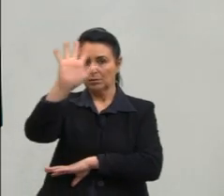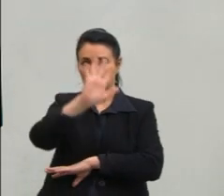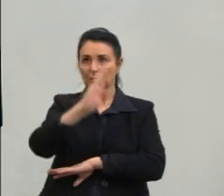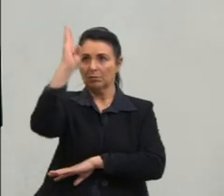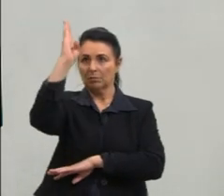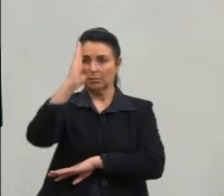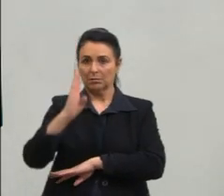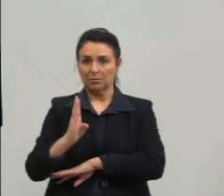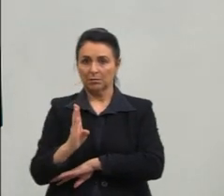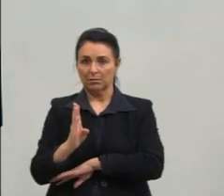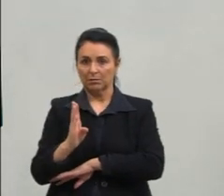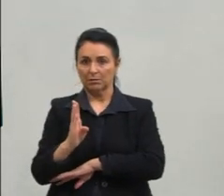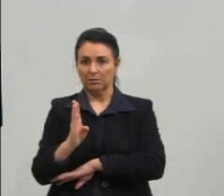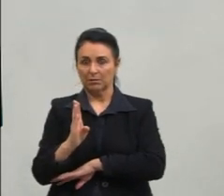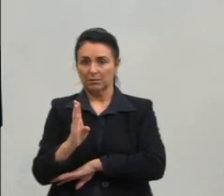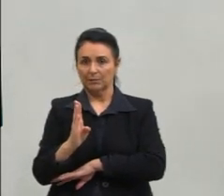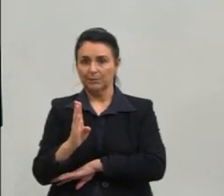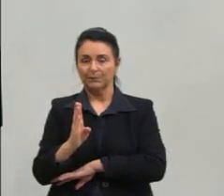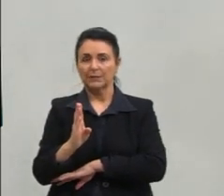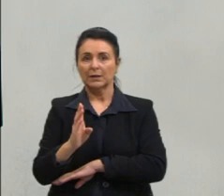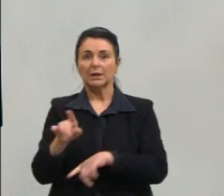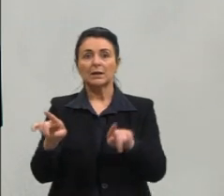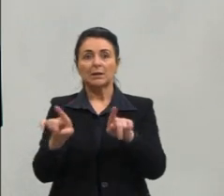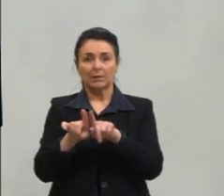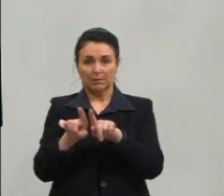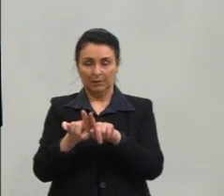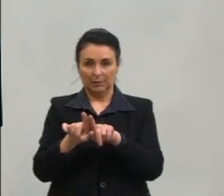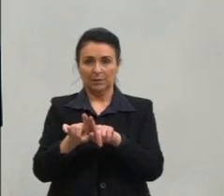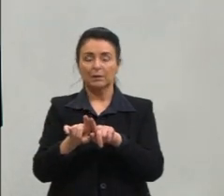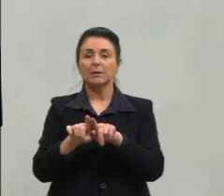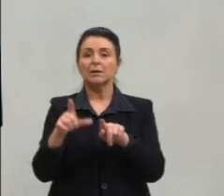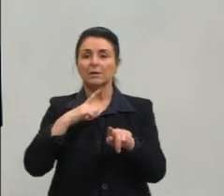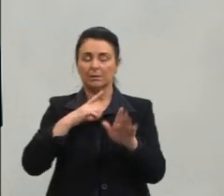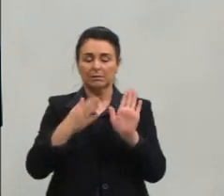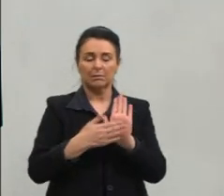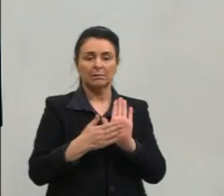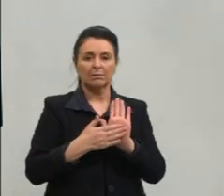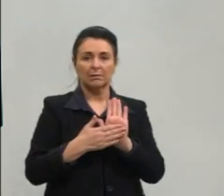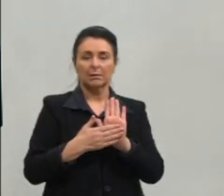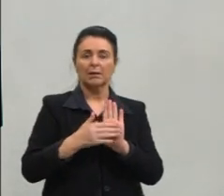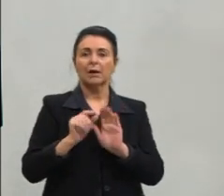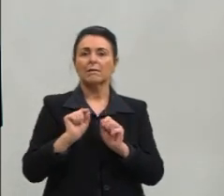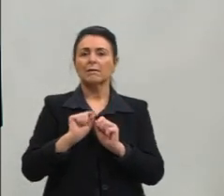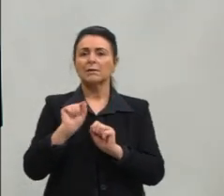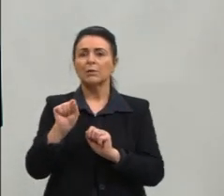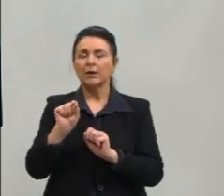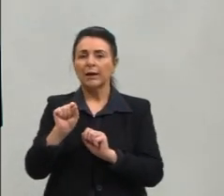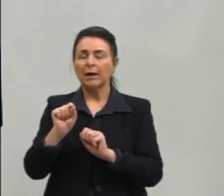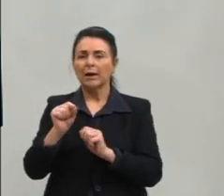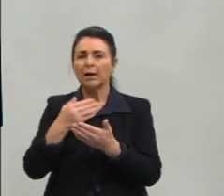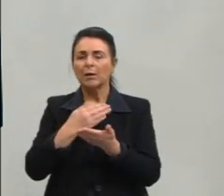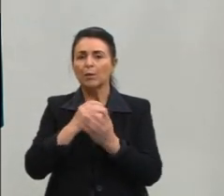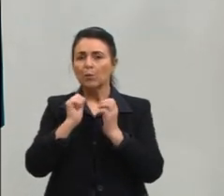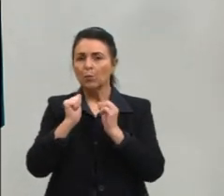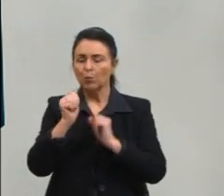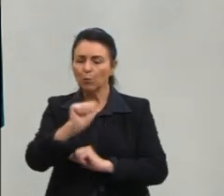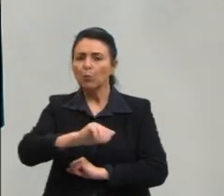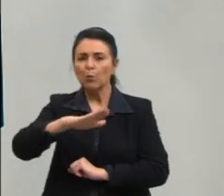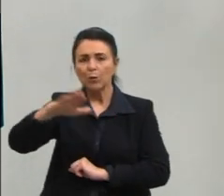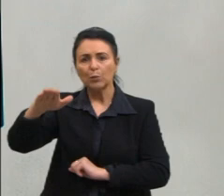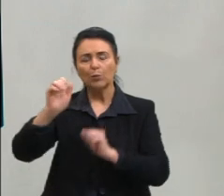nacional. Além desse propósito principal, também é uma porta de entrada para o aluno